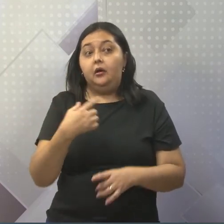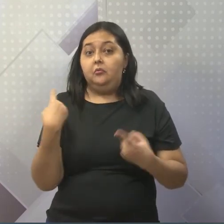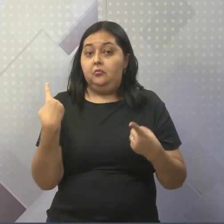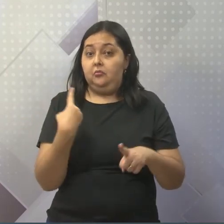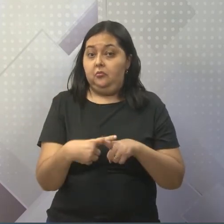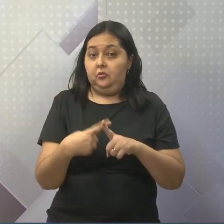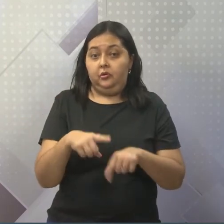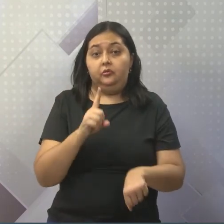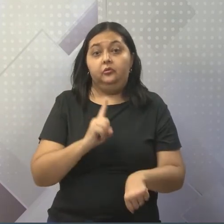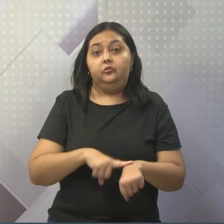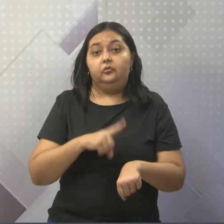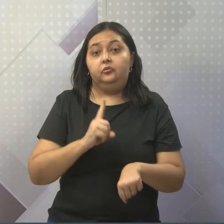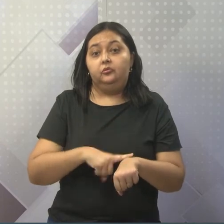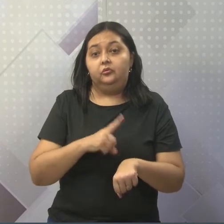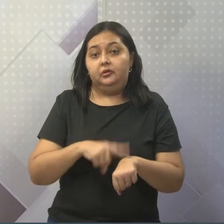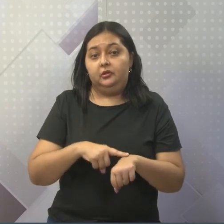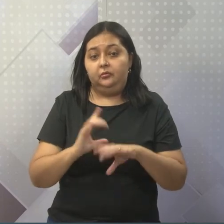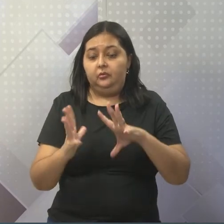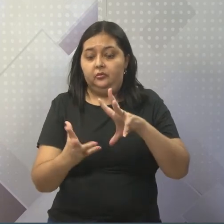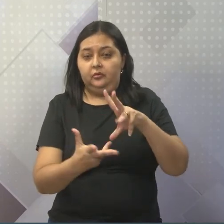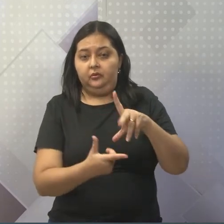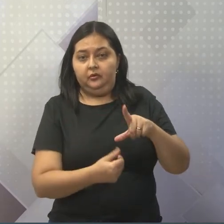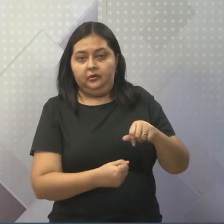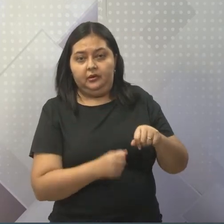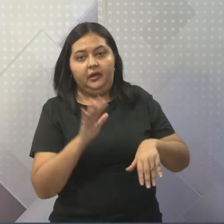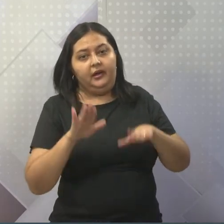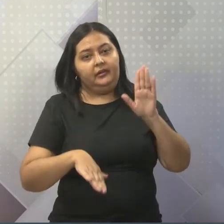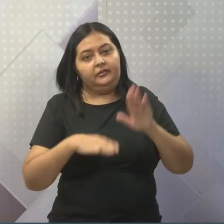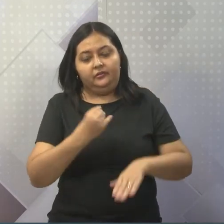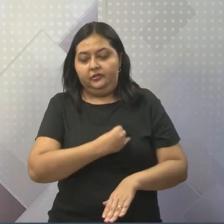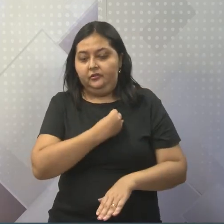nesse mundo é como abrir e fechar os olhos.